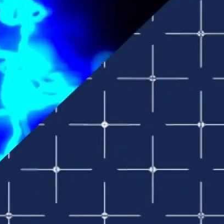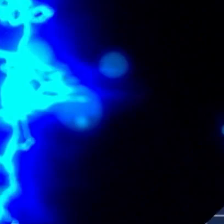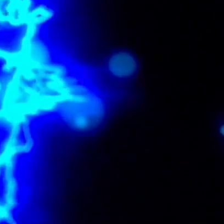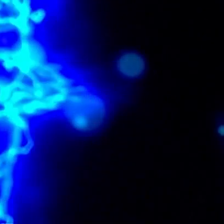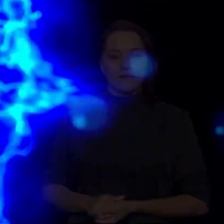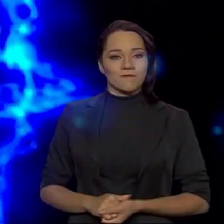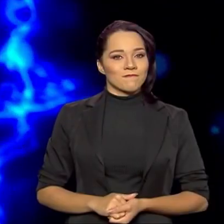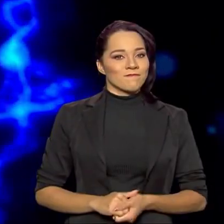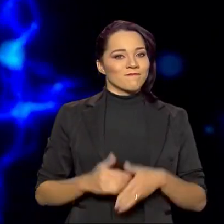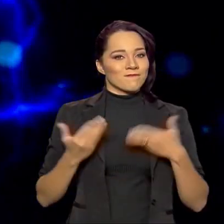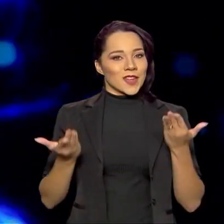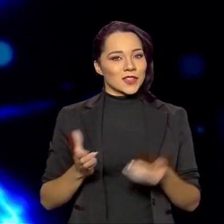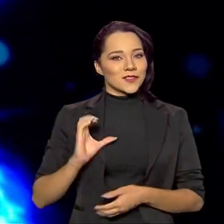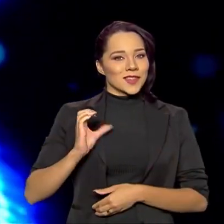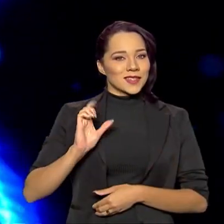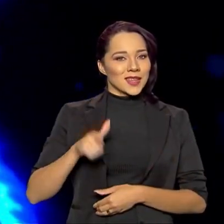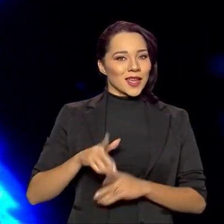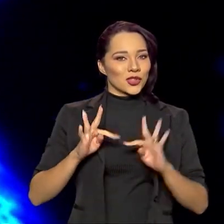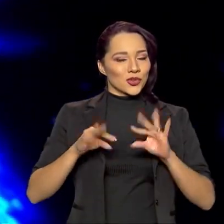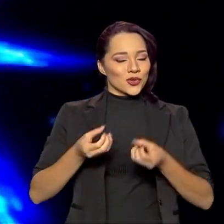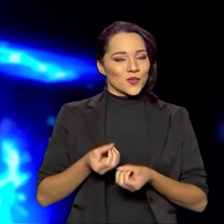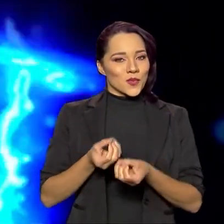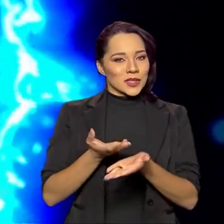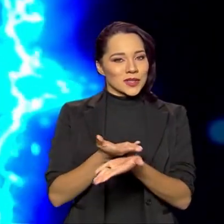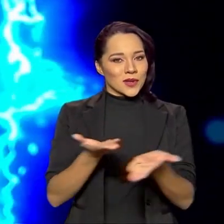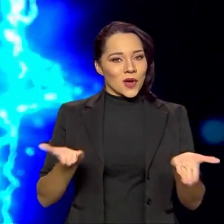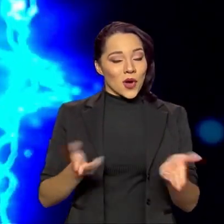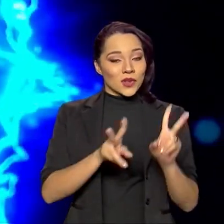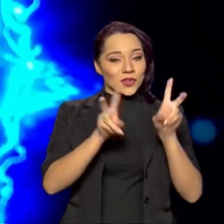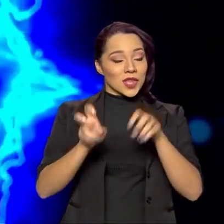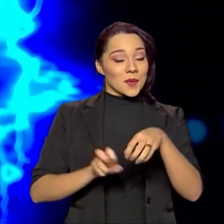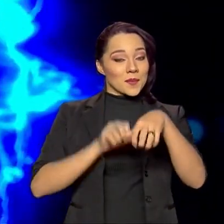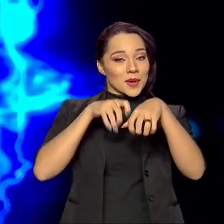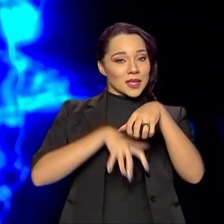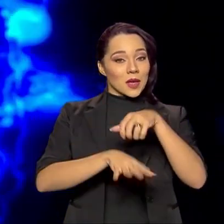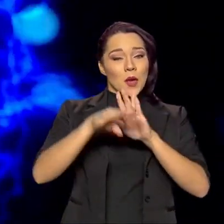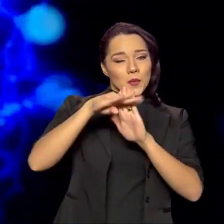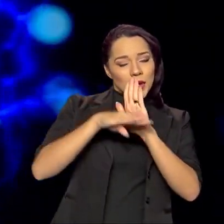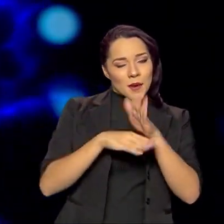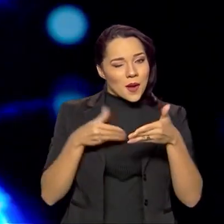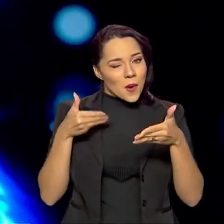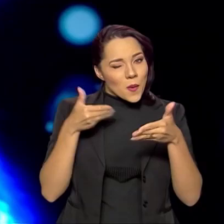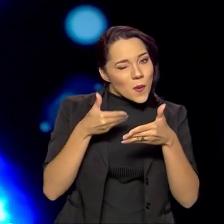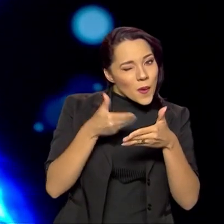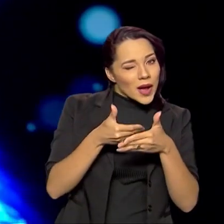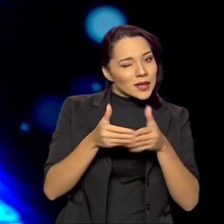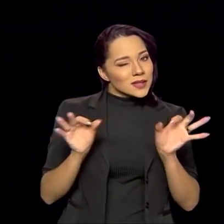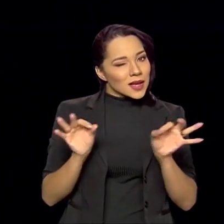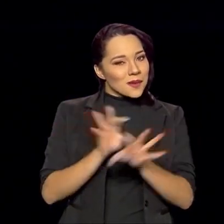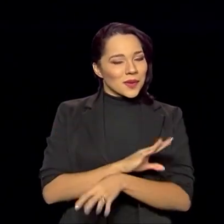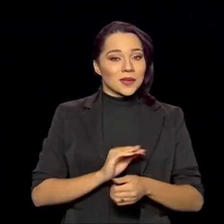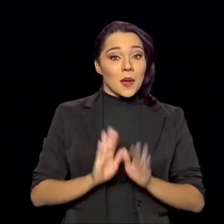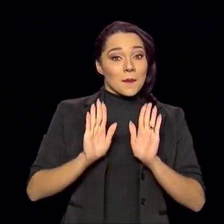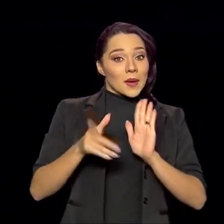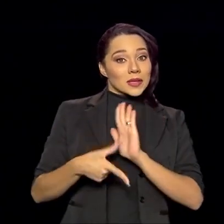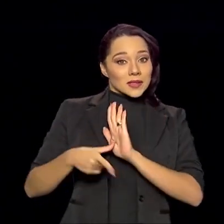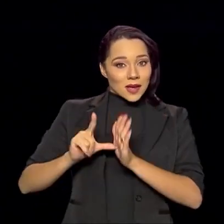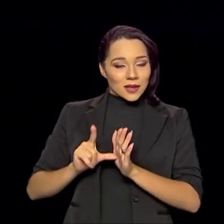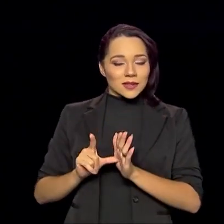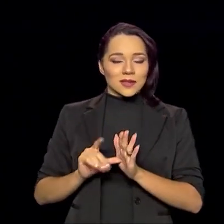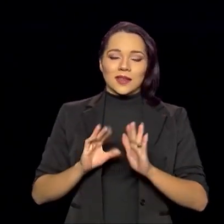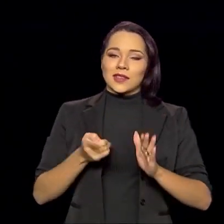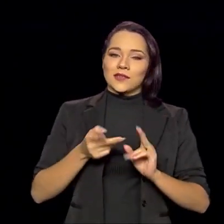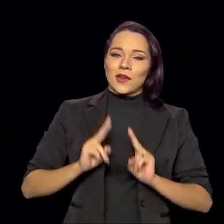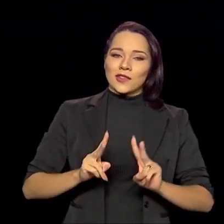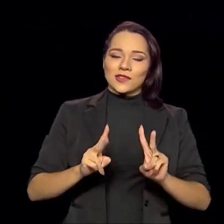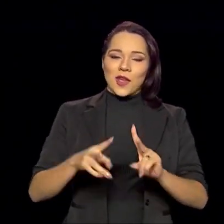E esse é o Ciência Tudo, trazendo hoje o tema Pantanal. O programa já está quase, quase chegando ao fim, mas antes, a gente vai